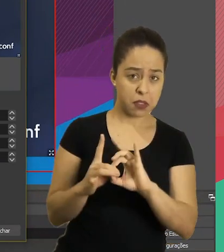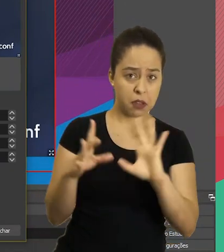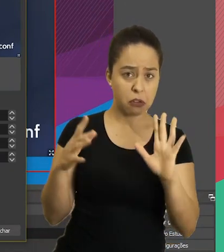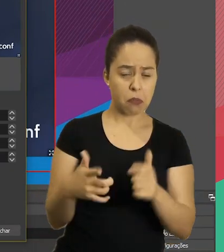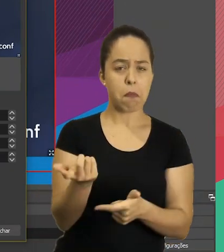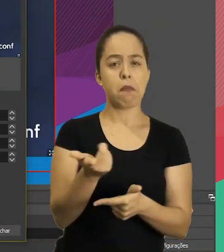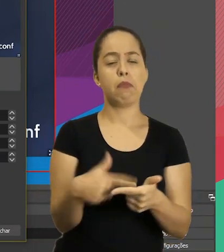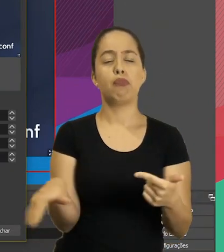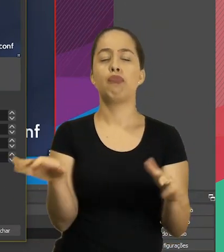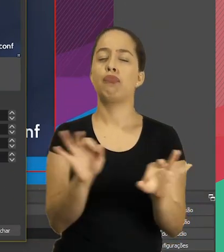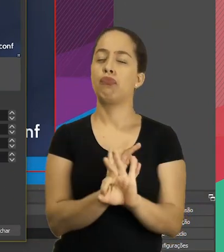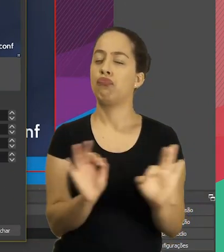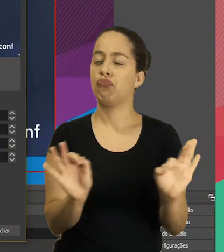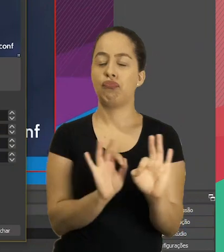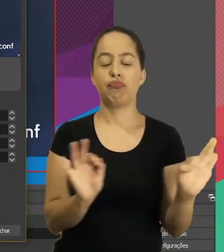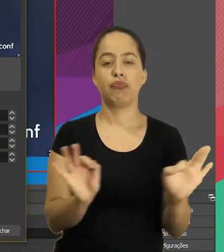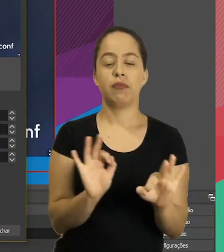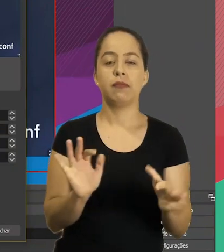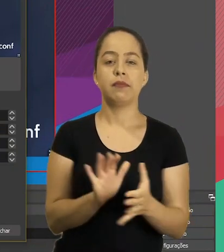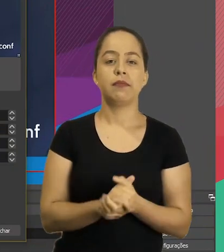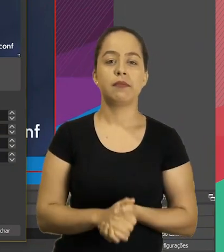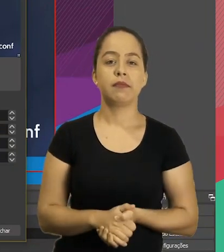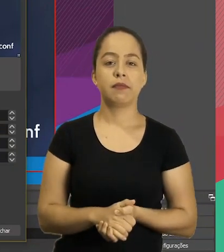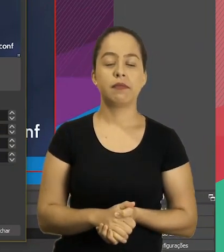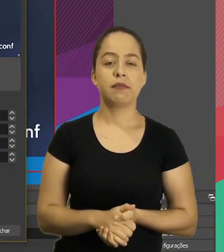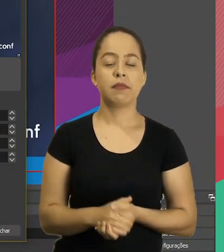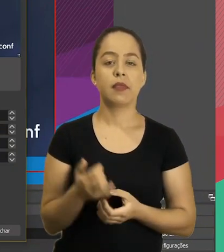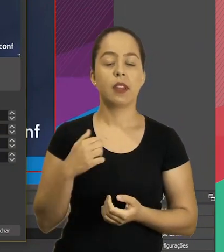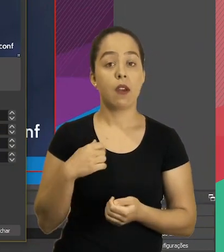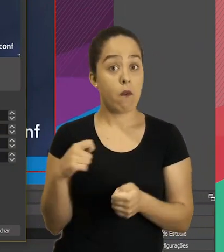Mas se você quiser deixar também não tem problema também não.